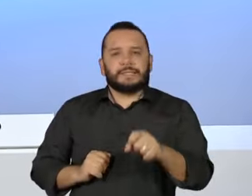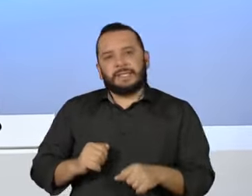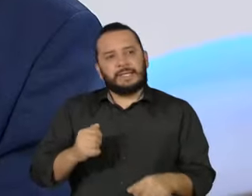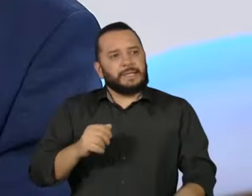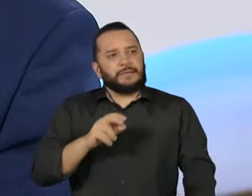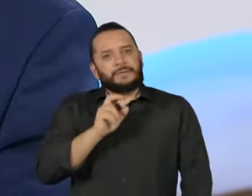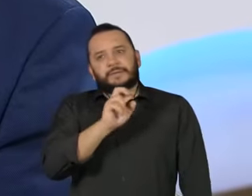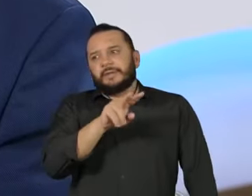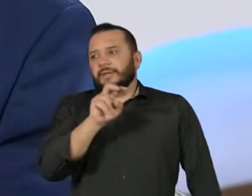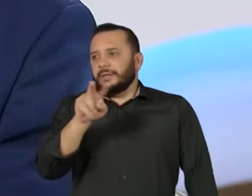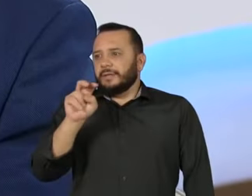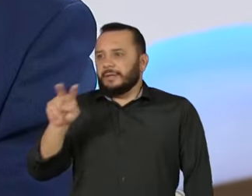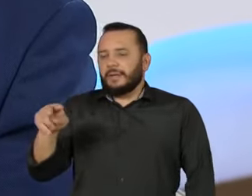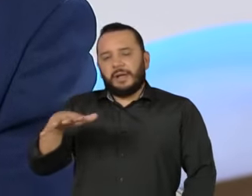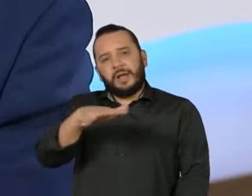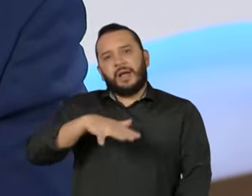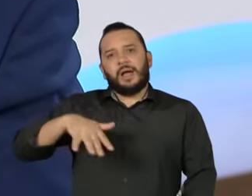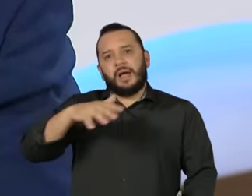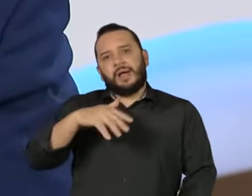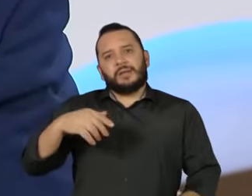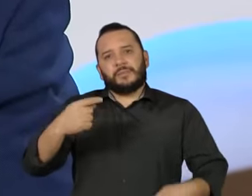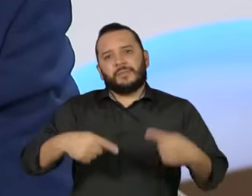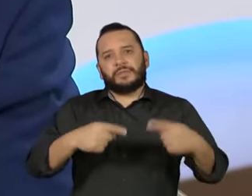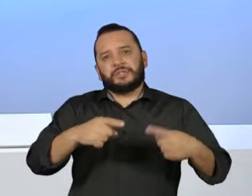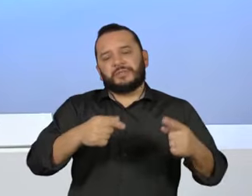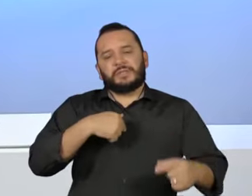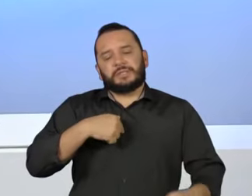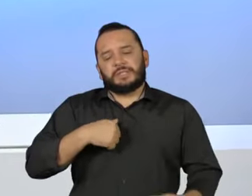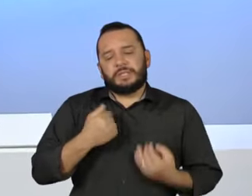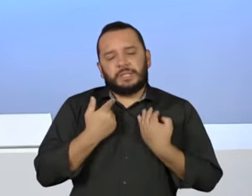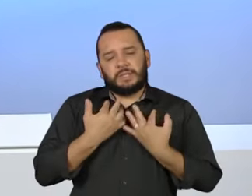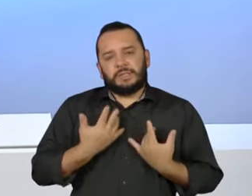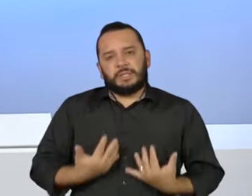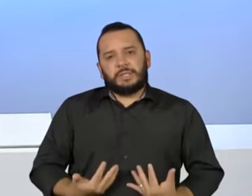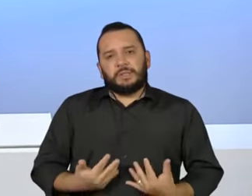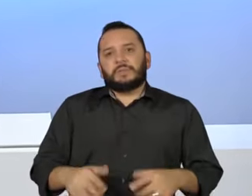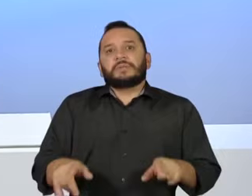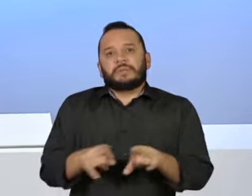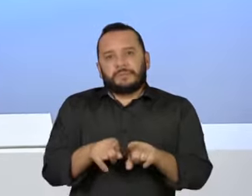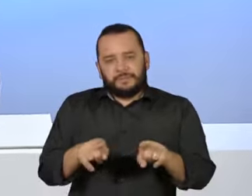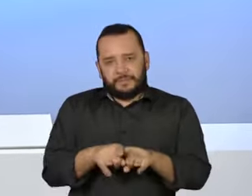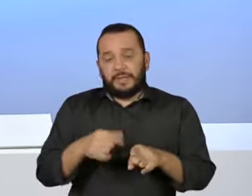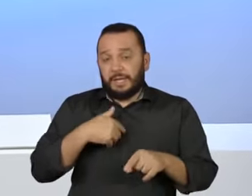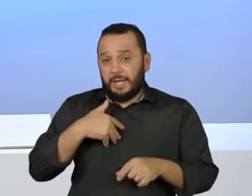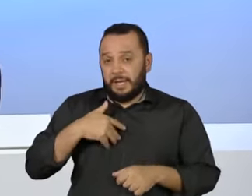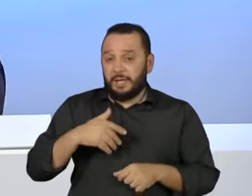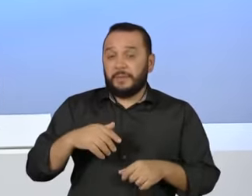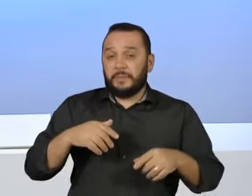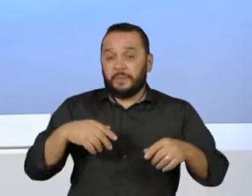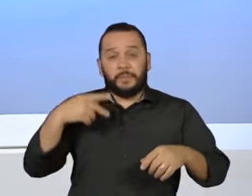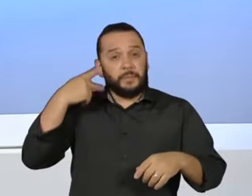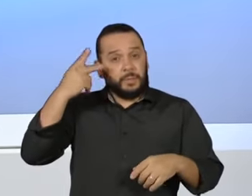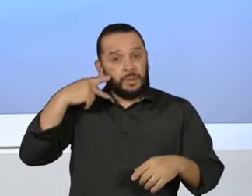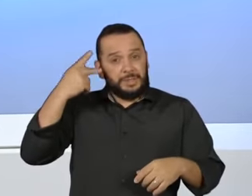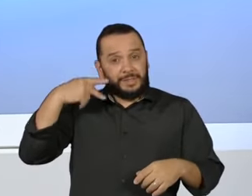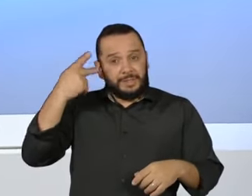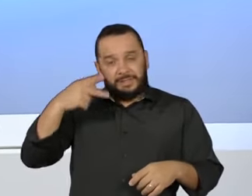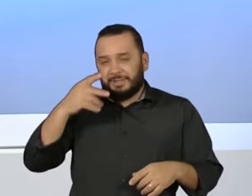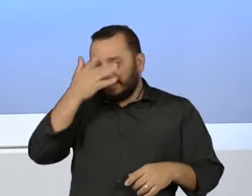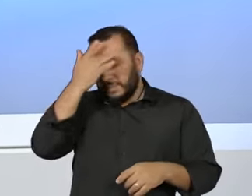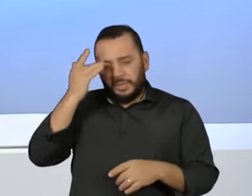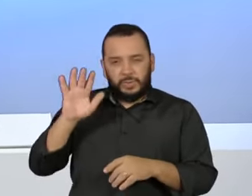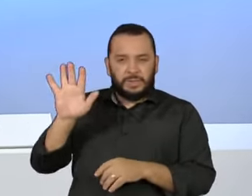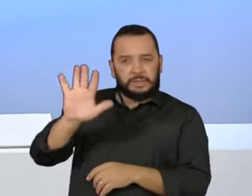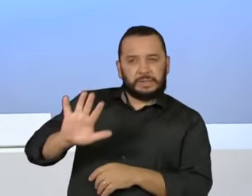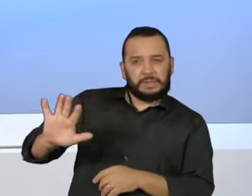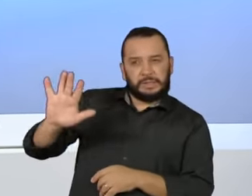a deterioração da política e com a criminalização da política e se o senhor acha que o seu lugar é nesse engajamento não